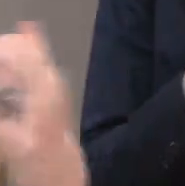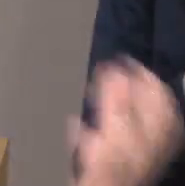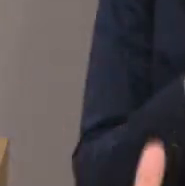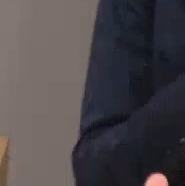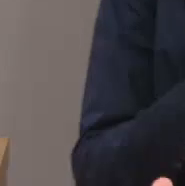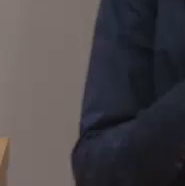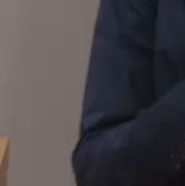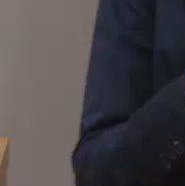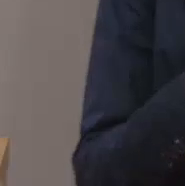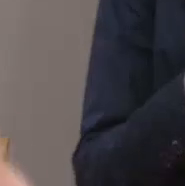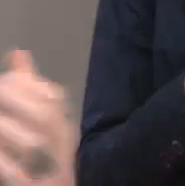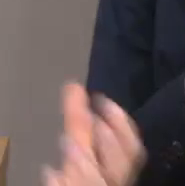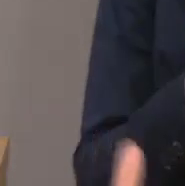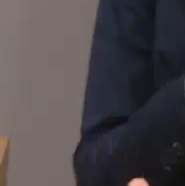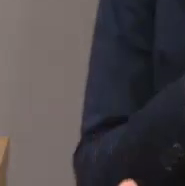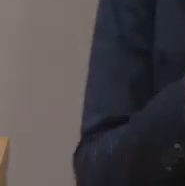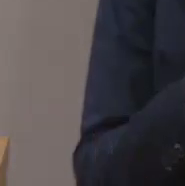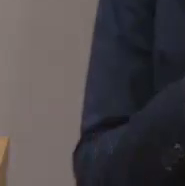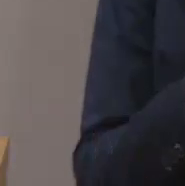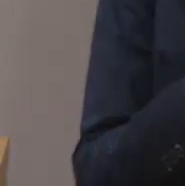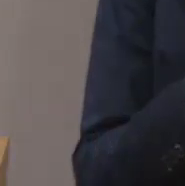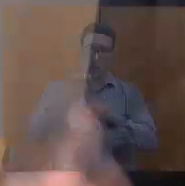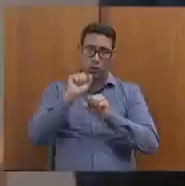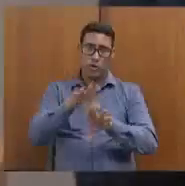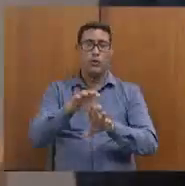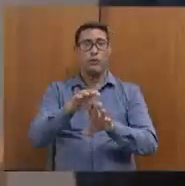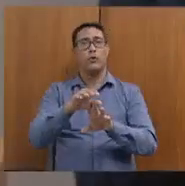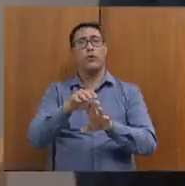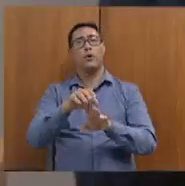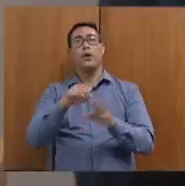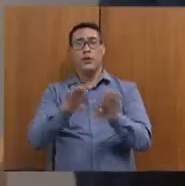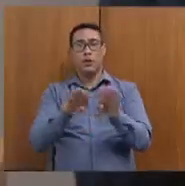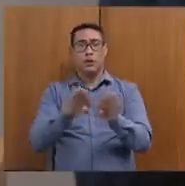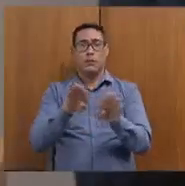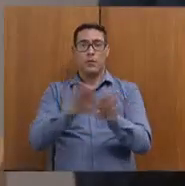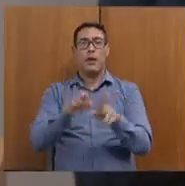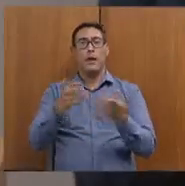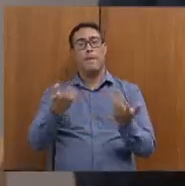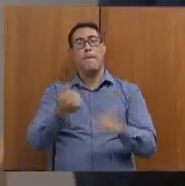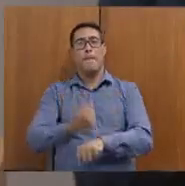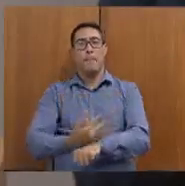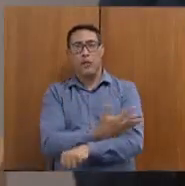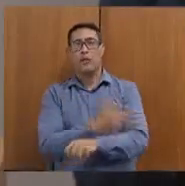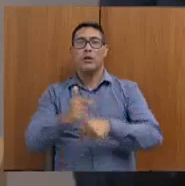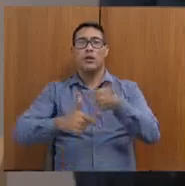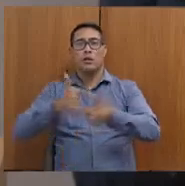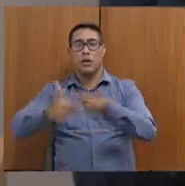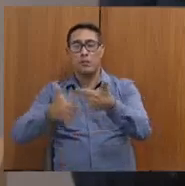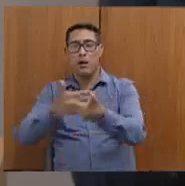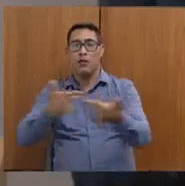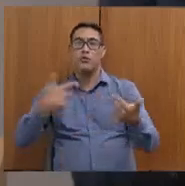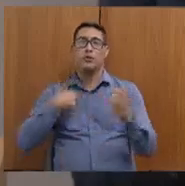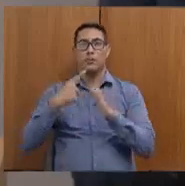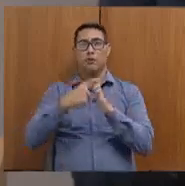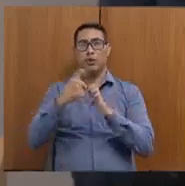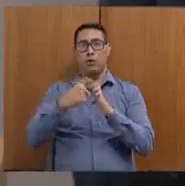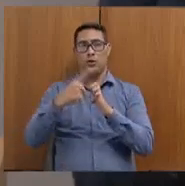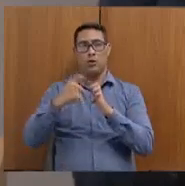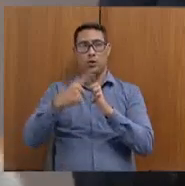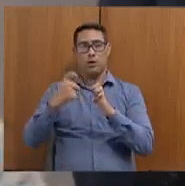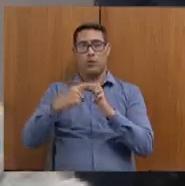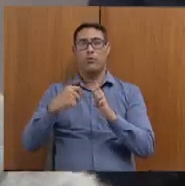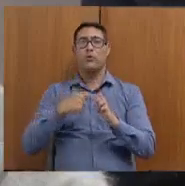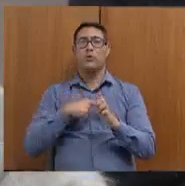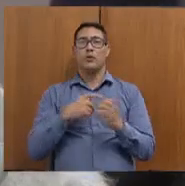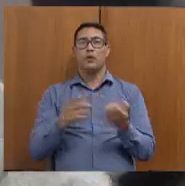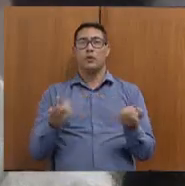sócio-educativo, sócio-emocional, também de trabalho de empreendedorismo, de plano de negócios, até levar a pessoa